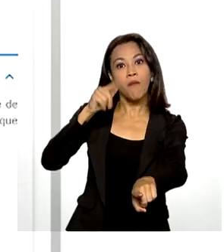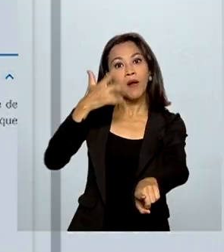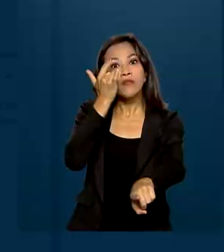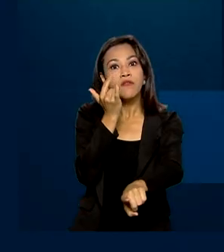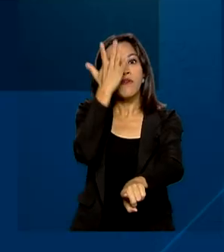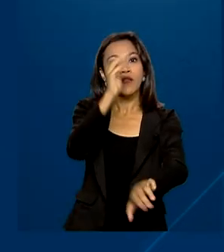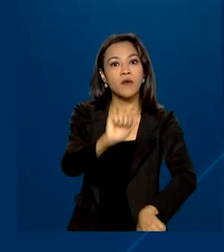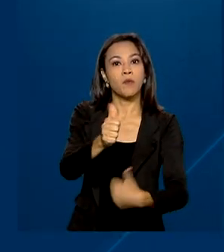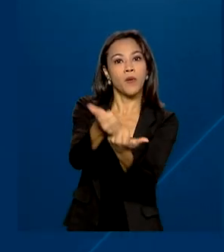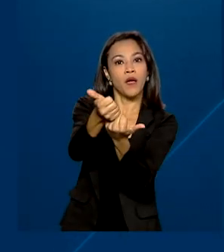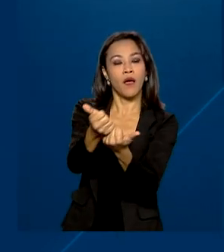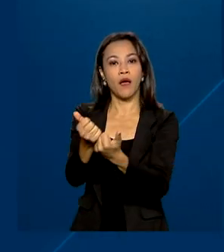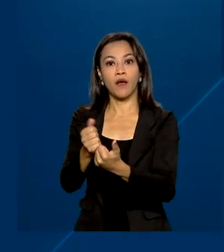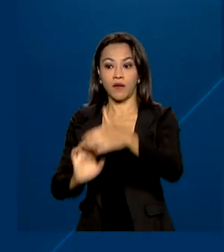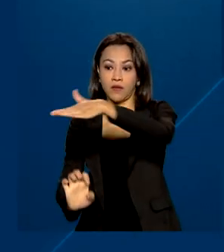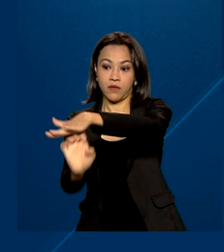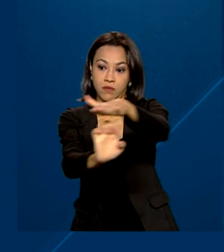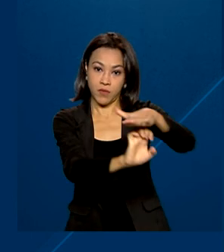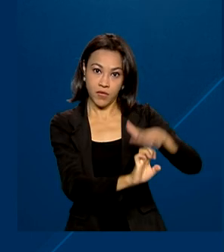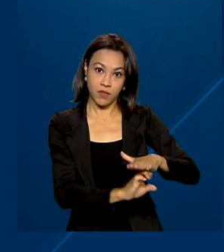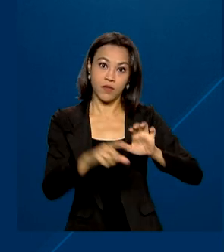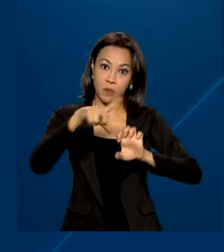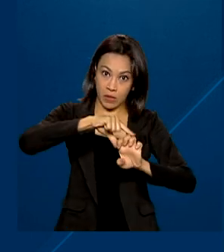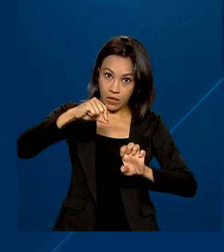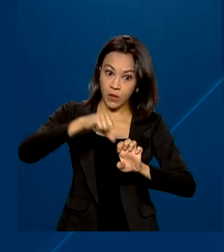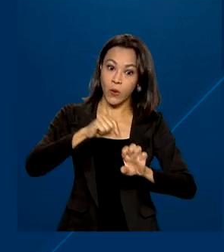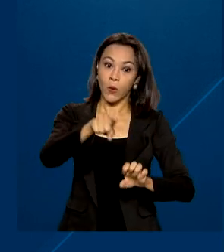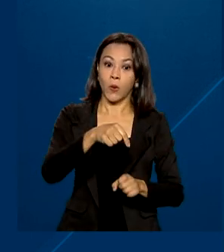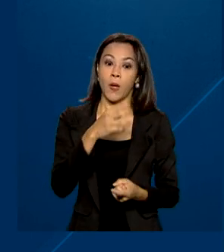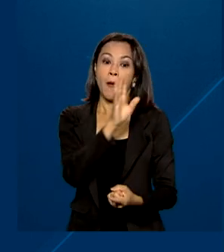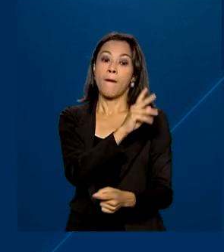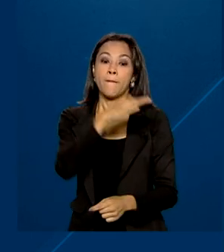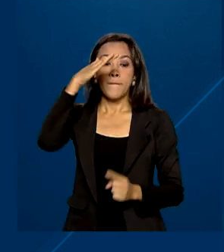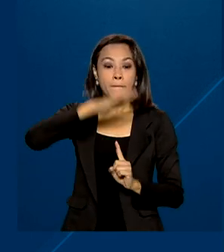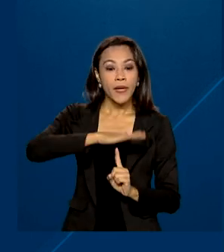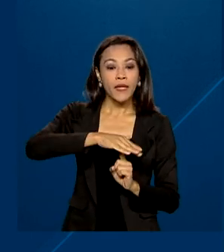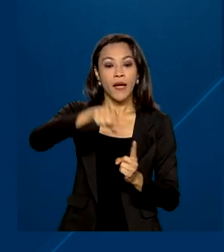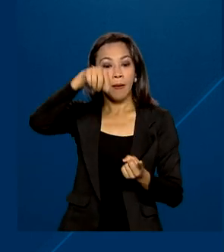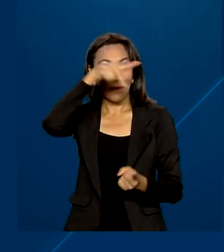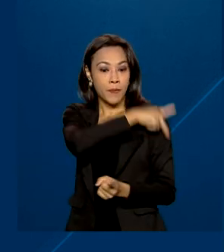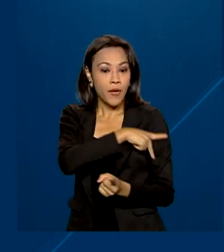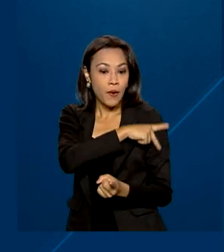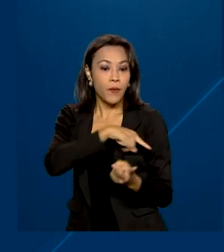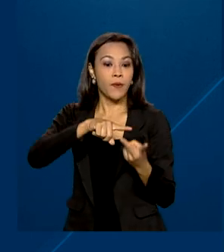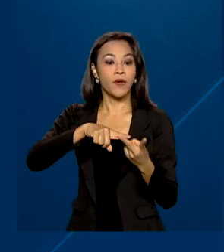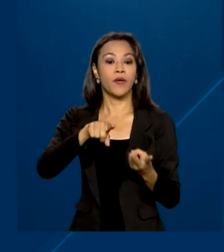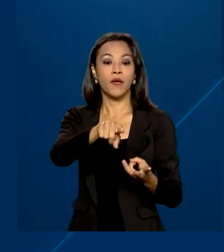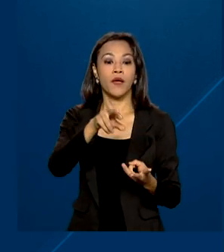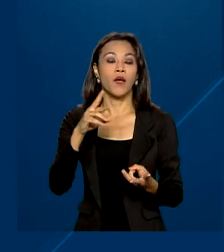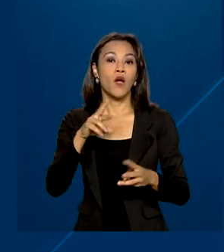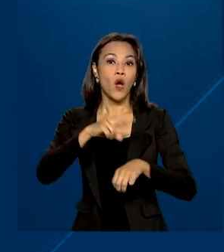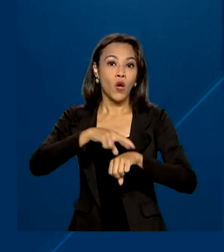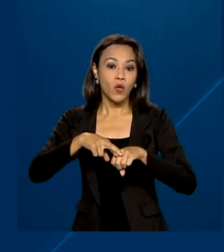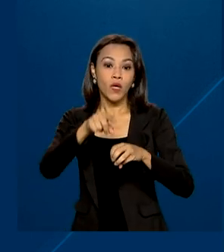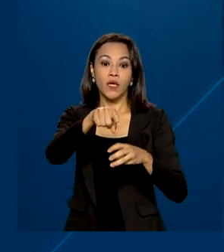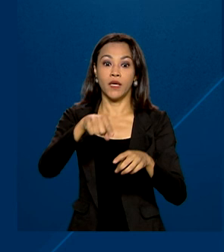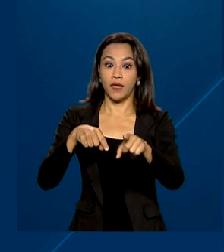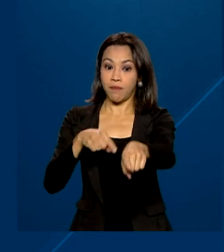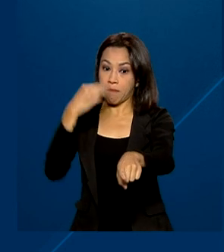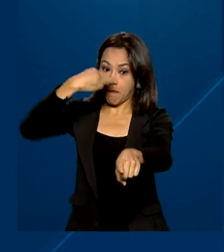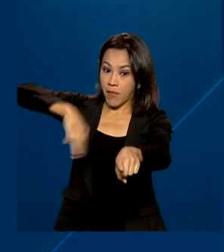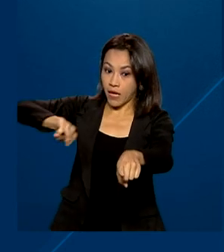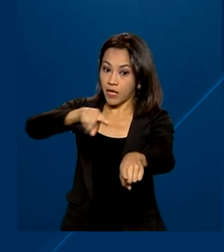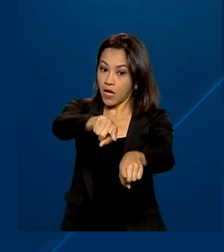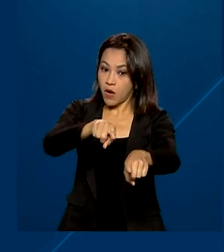empreendedor. Implantado recentemente no Paraná, Piauí, Rondônia e Maranhão, o sistema chega até o fim do